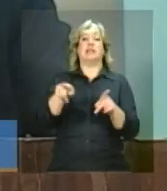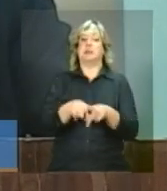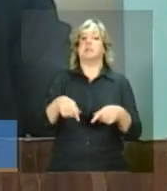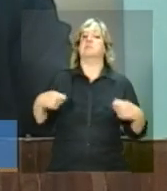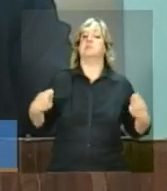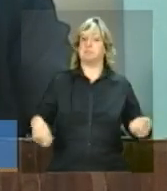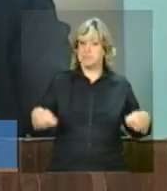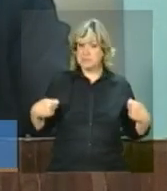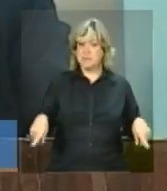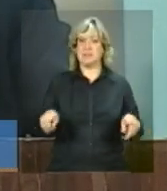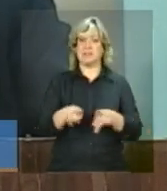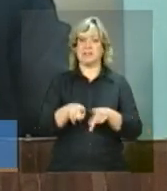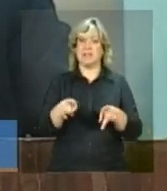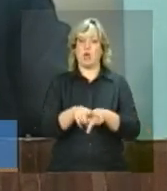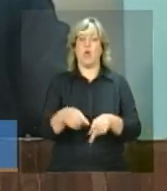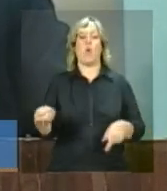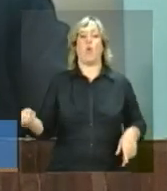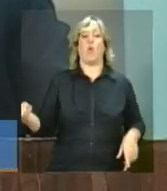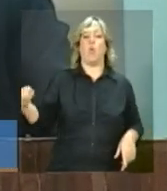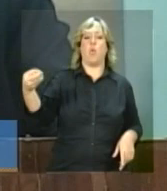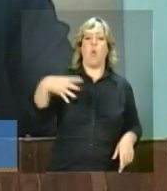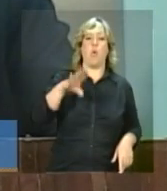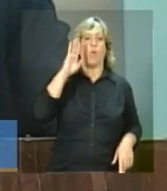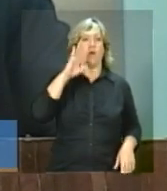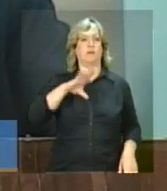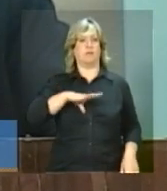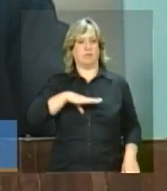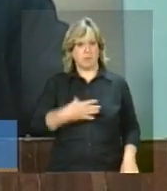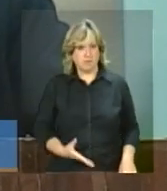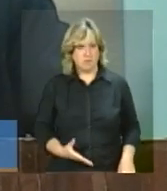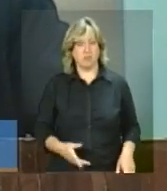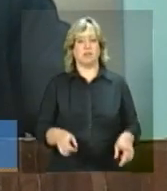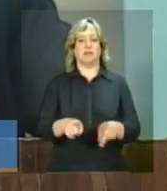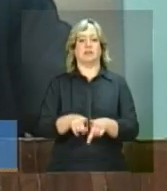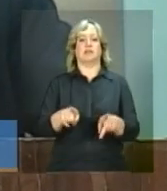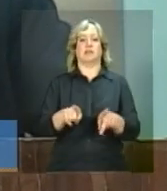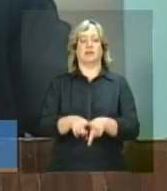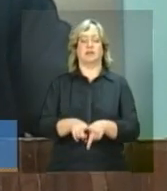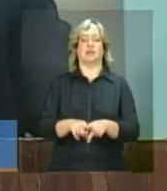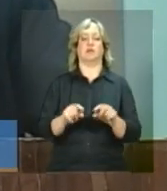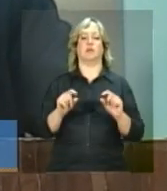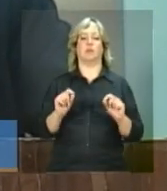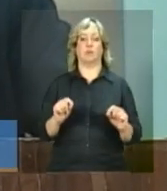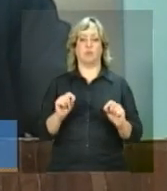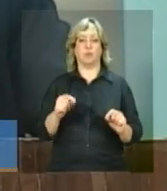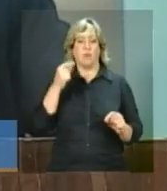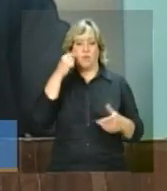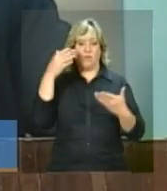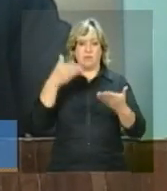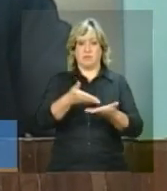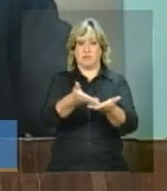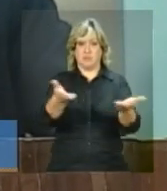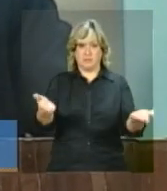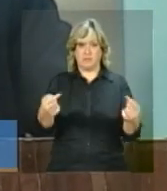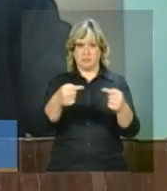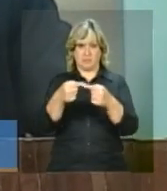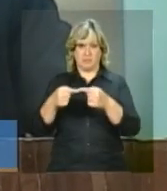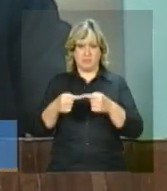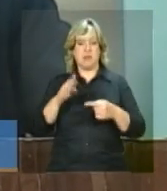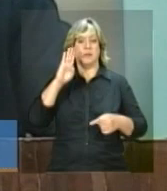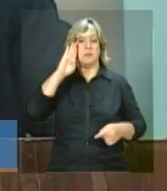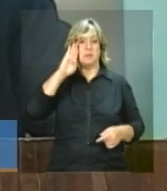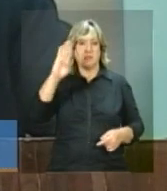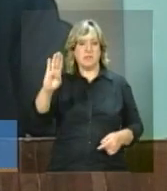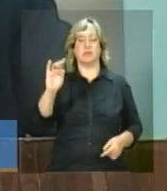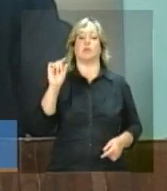novas formas de enfrentamento, de lidar com os desafios no presente contexto e, principalmente,